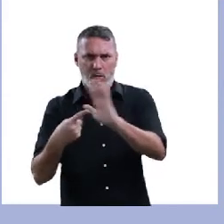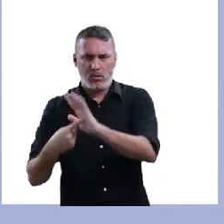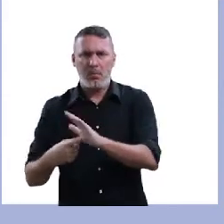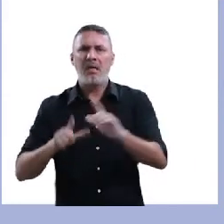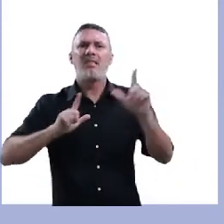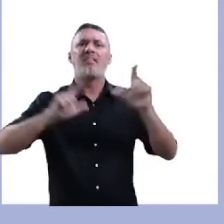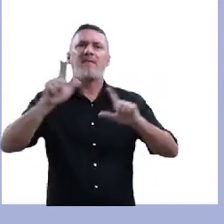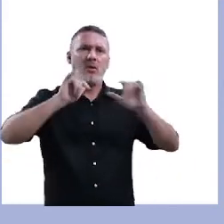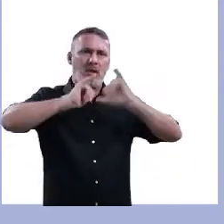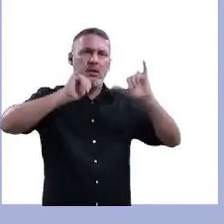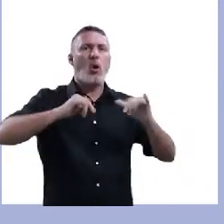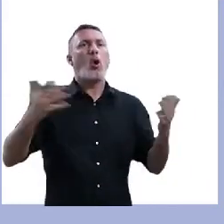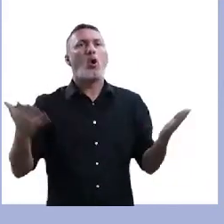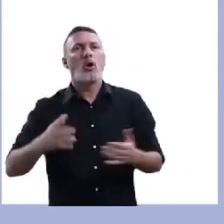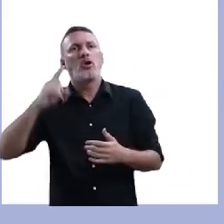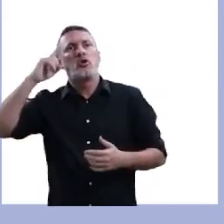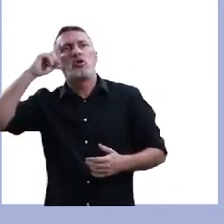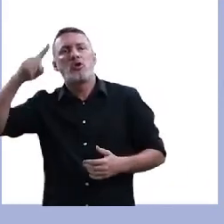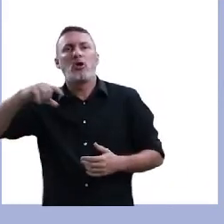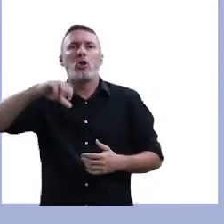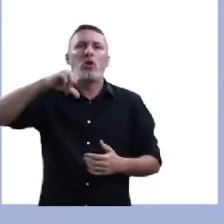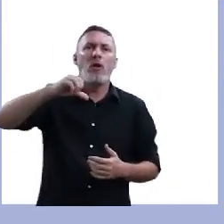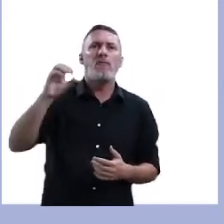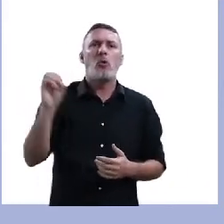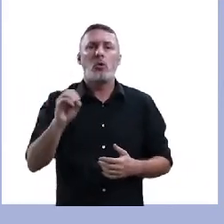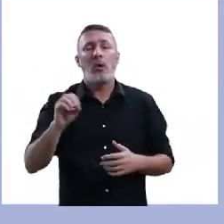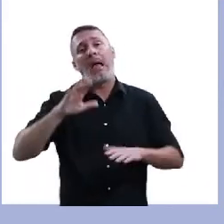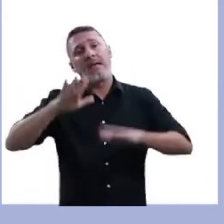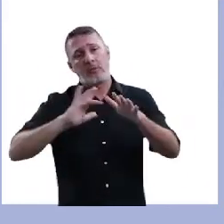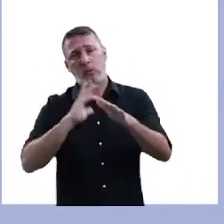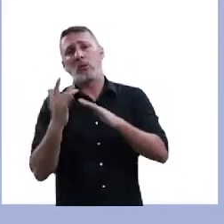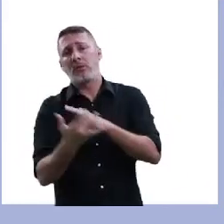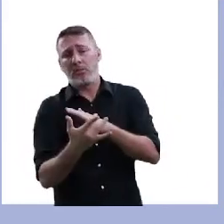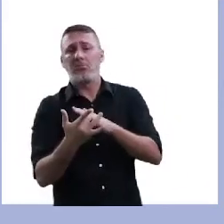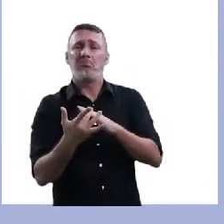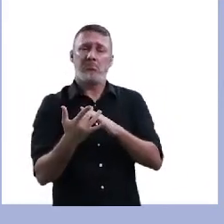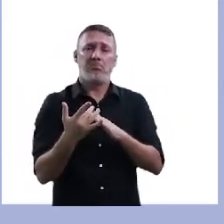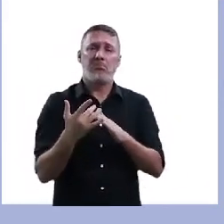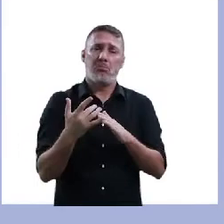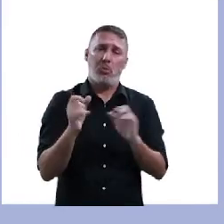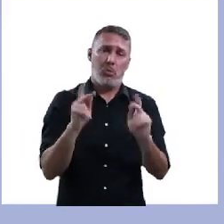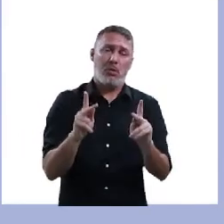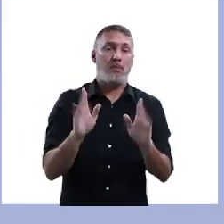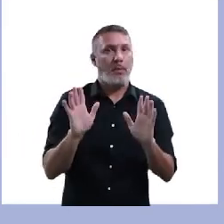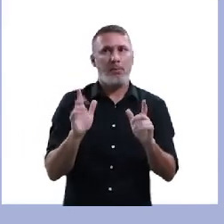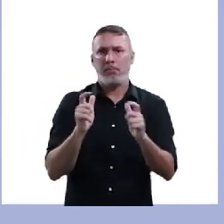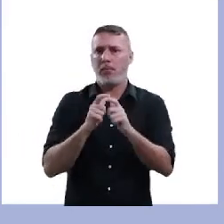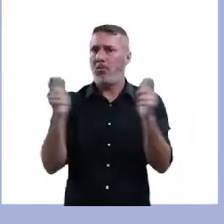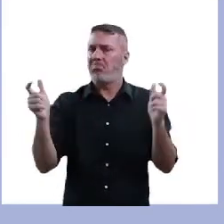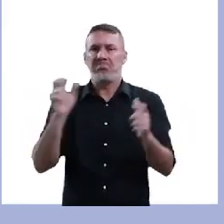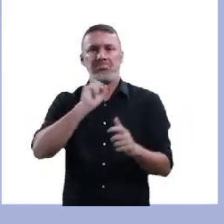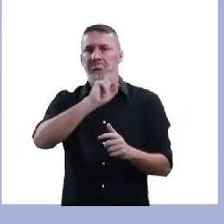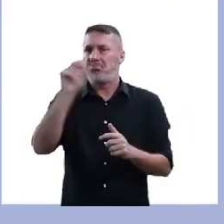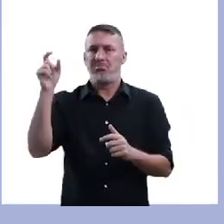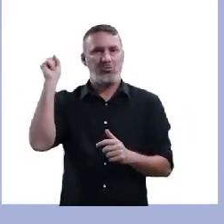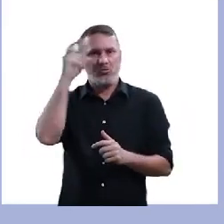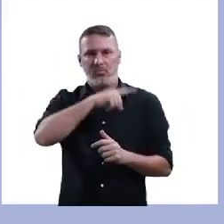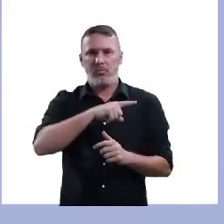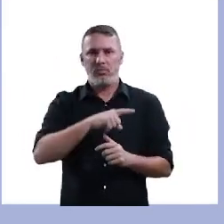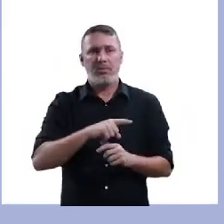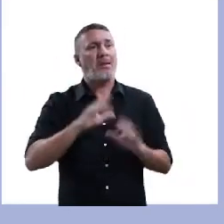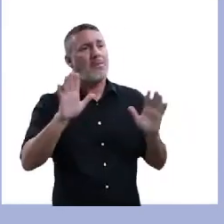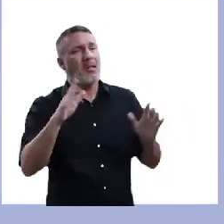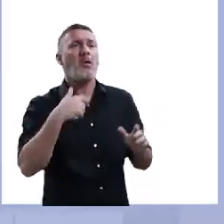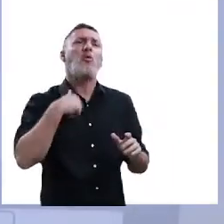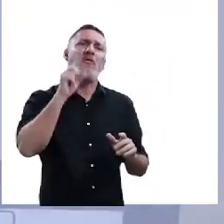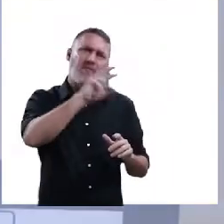televisão já mostrou isso? Talvez alguma rede social que você segue? Perfeito. Mas, a gente não vê. Ah, prof, mas eu vejo